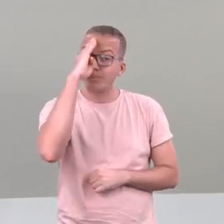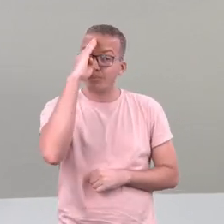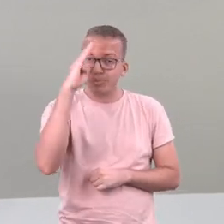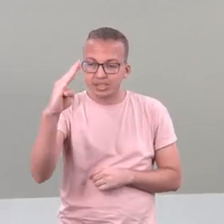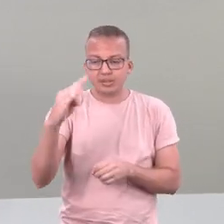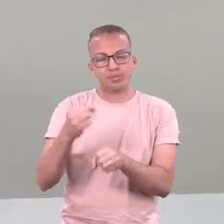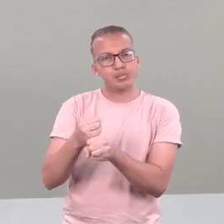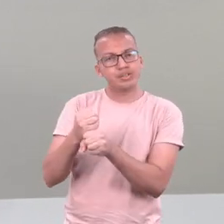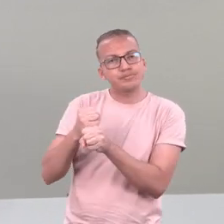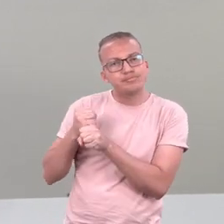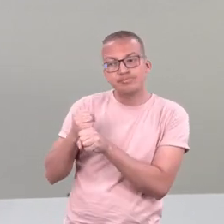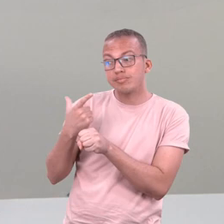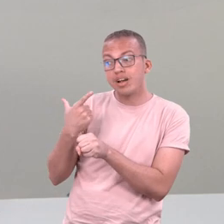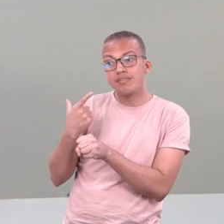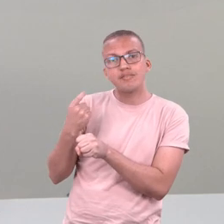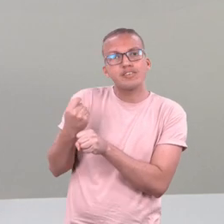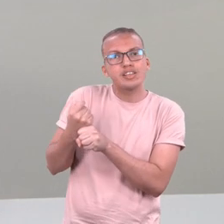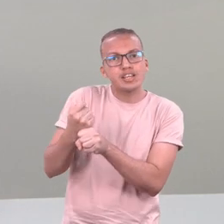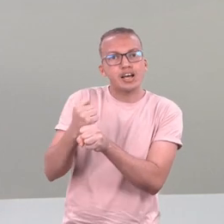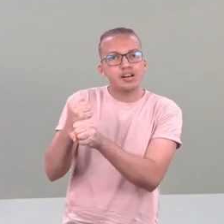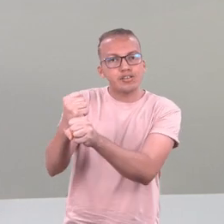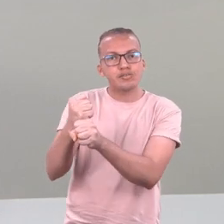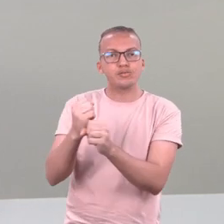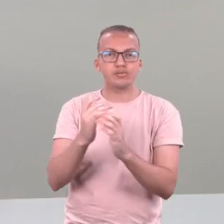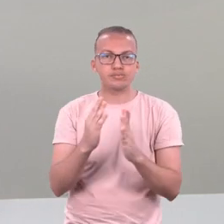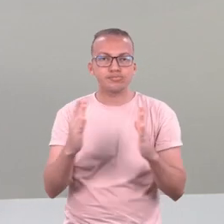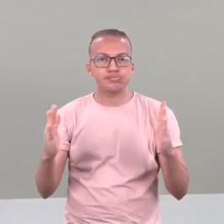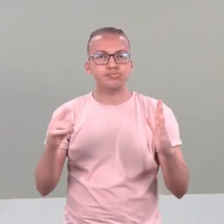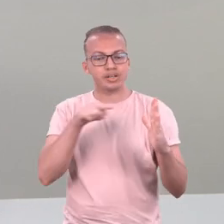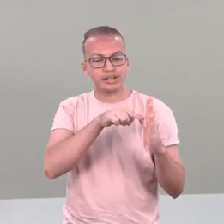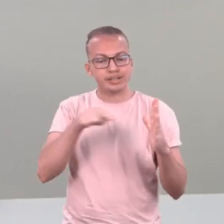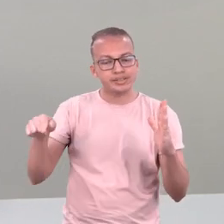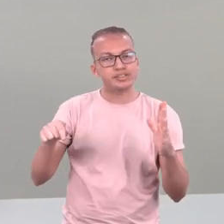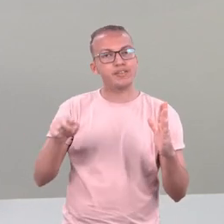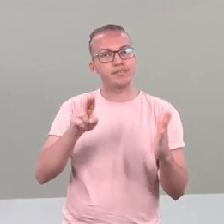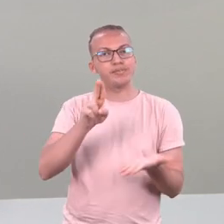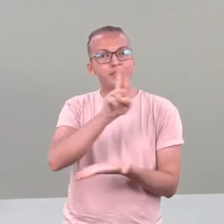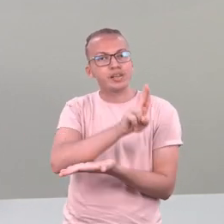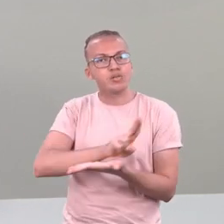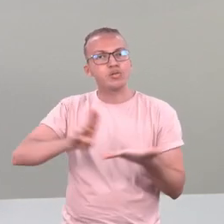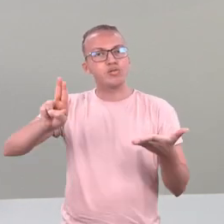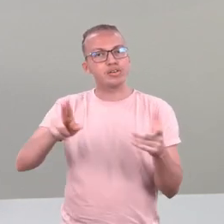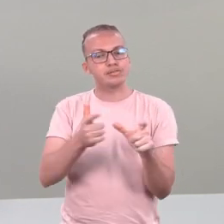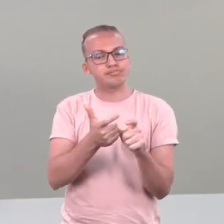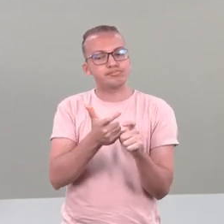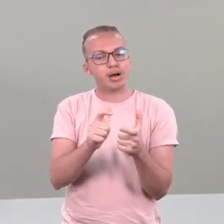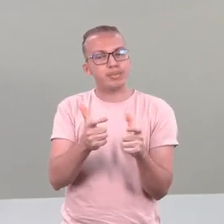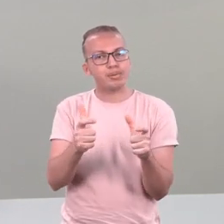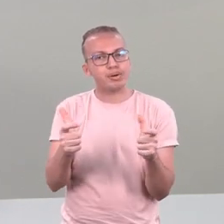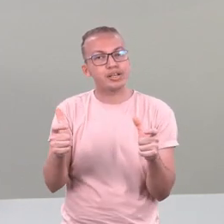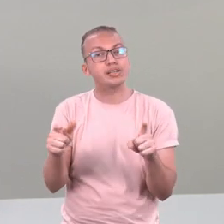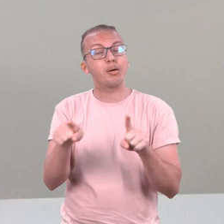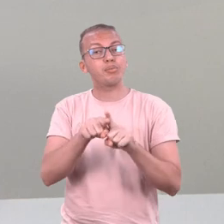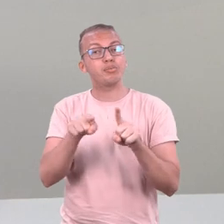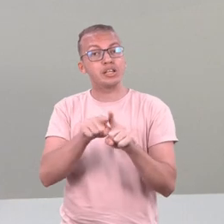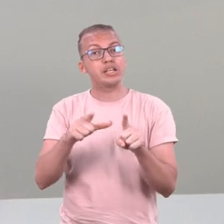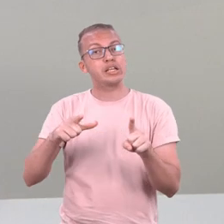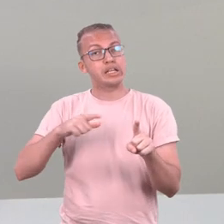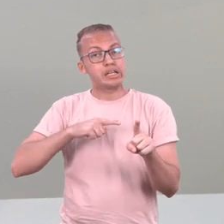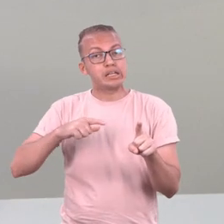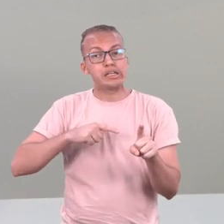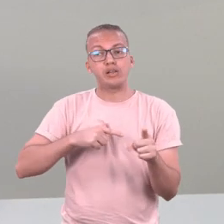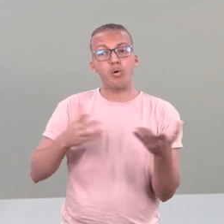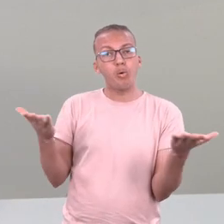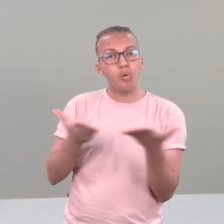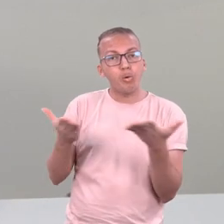20 anos, tendo em vista que a universidade tem se expandido e ampliado a diversificação do